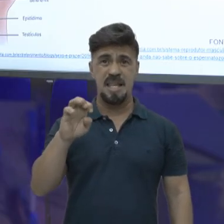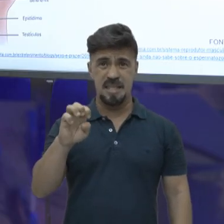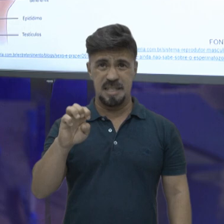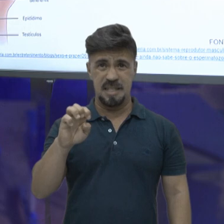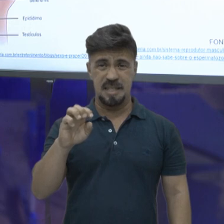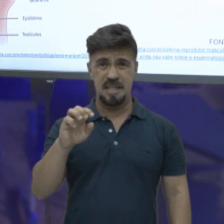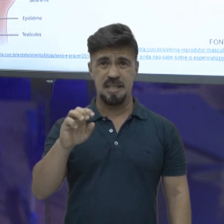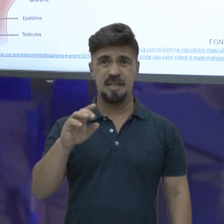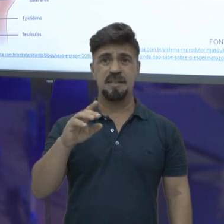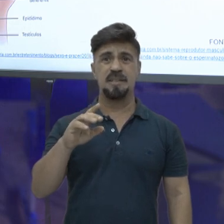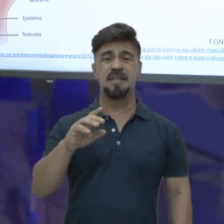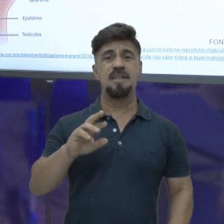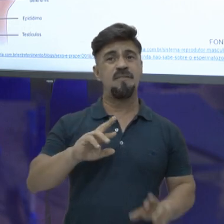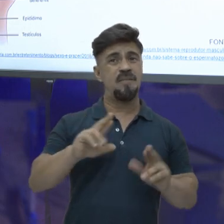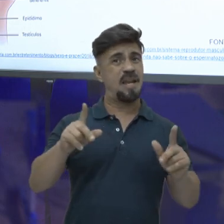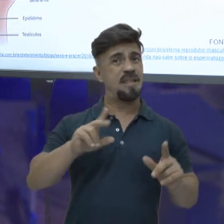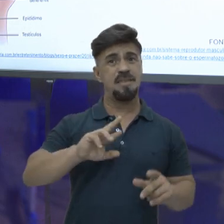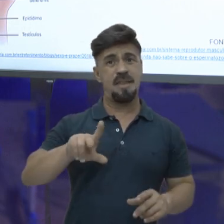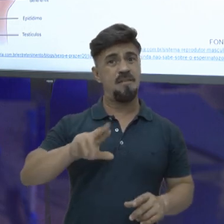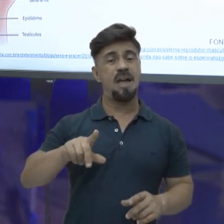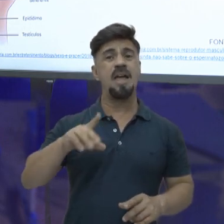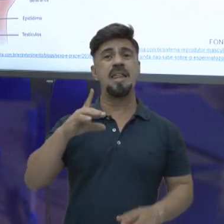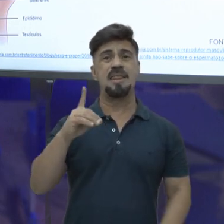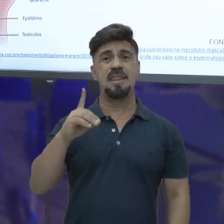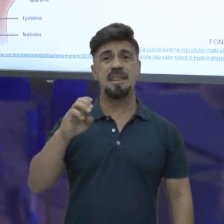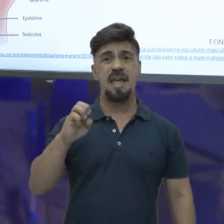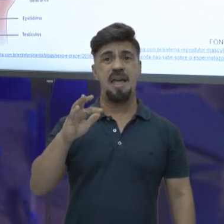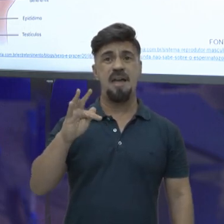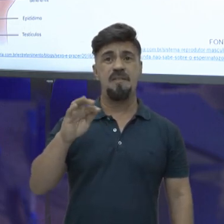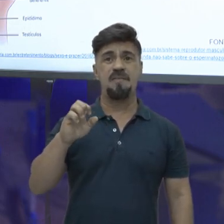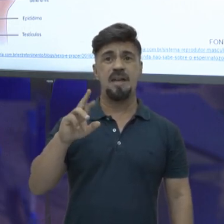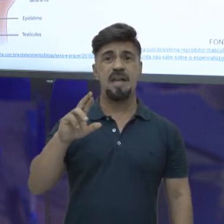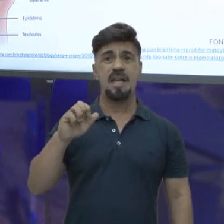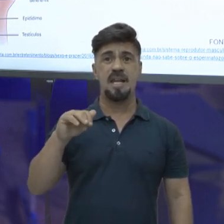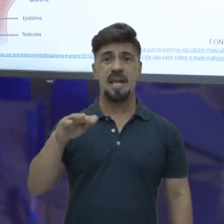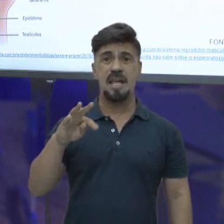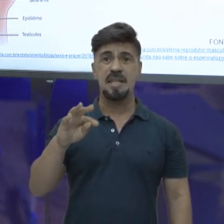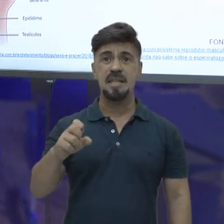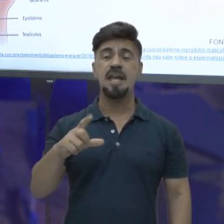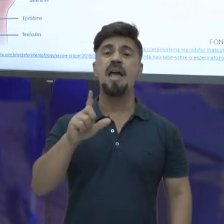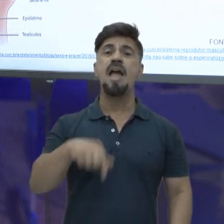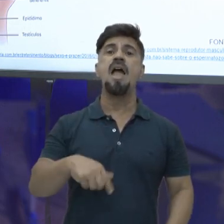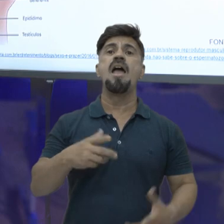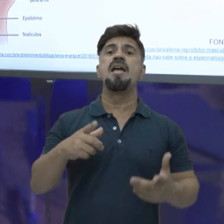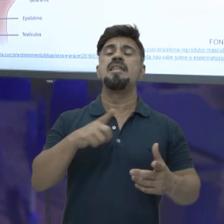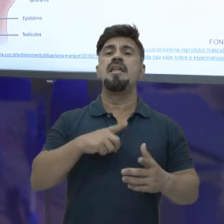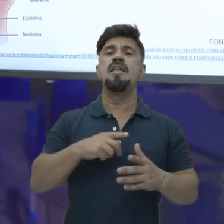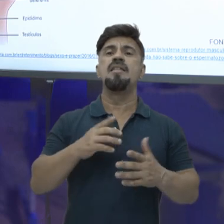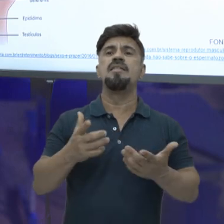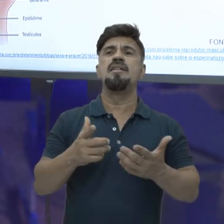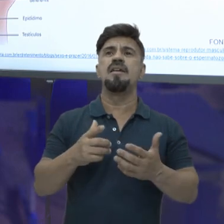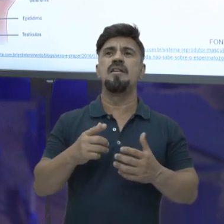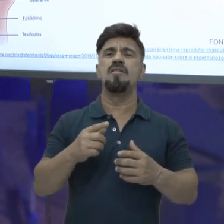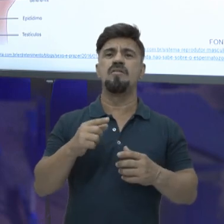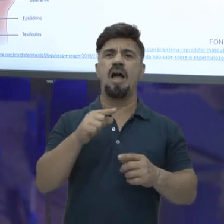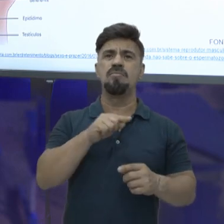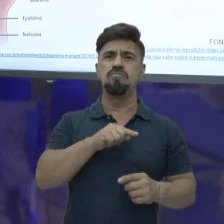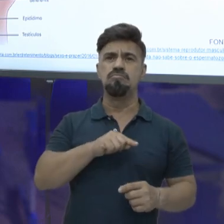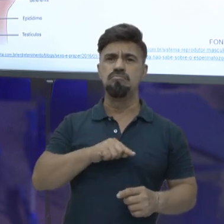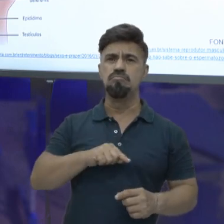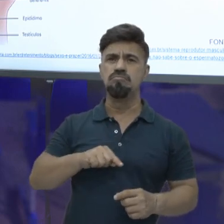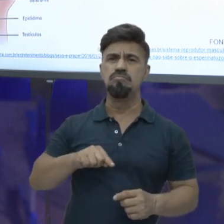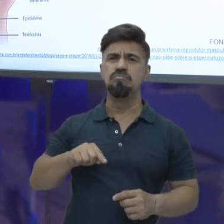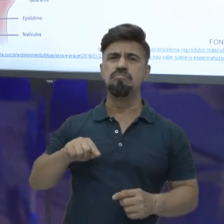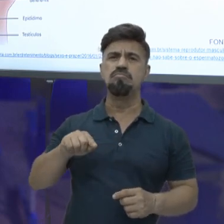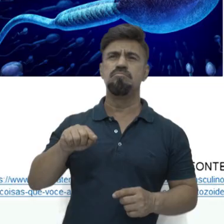não, tá? Diferente é outra coisa. Deferente é o nome do canal. Esse canal, então, ele segue até a região aqui onde